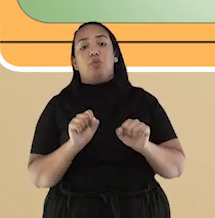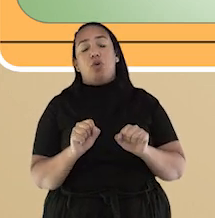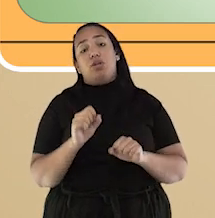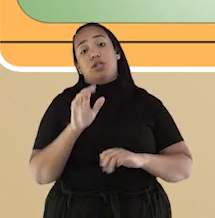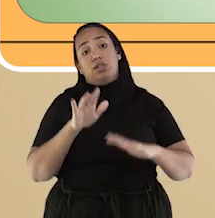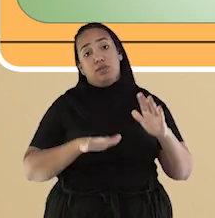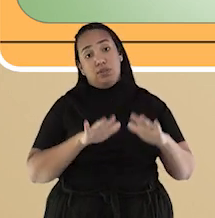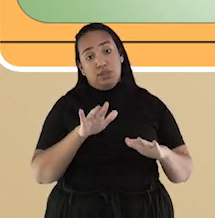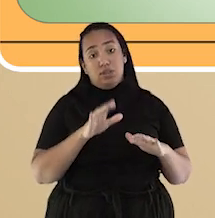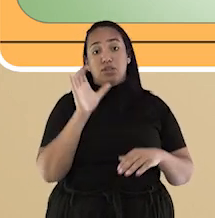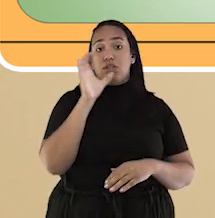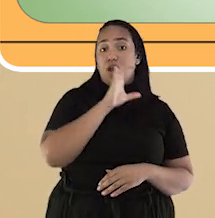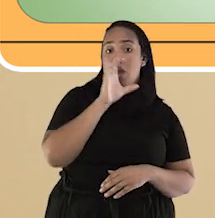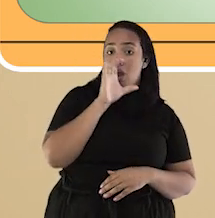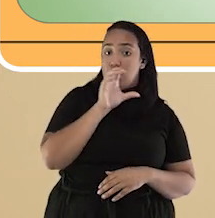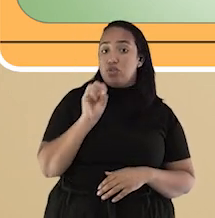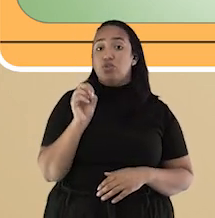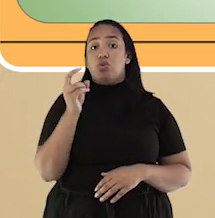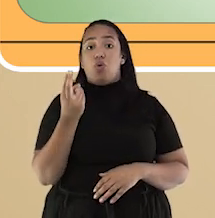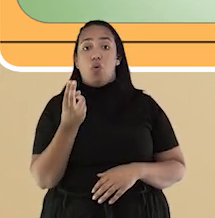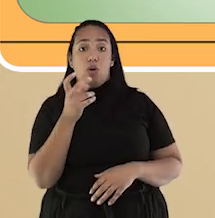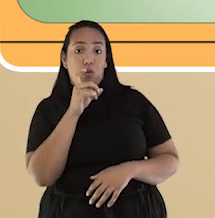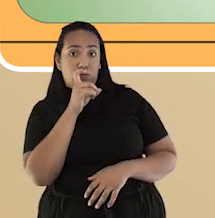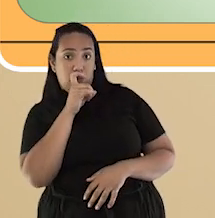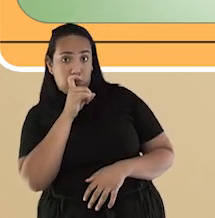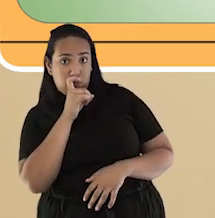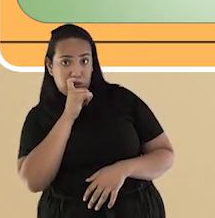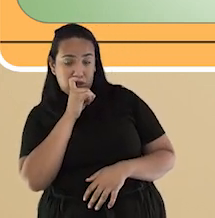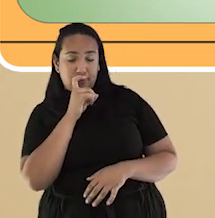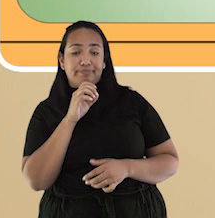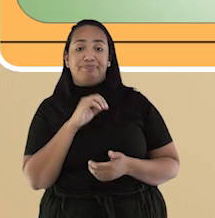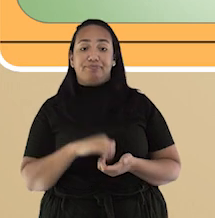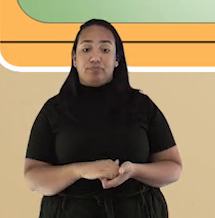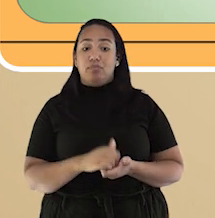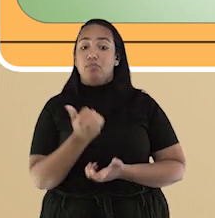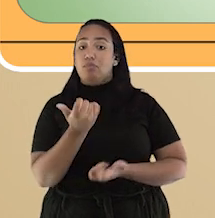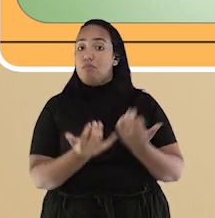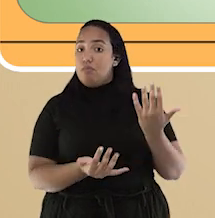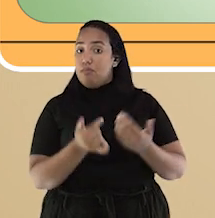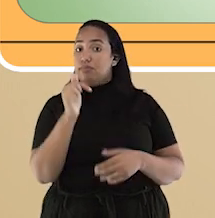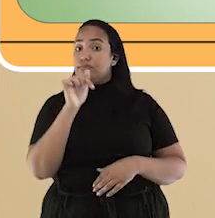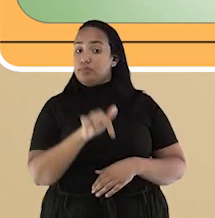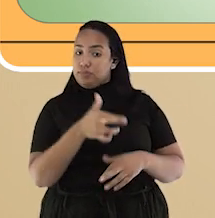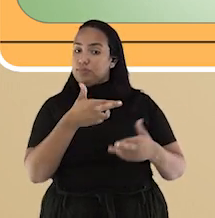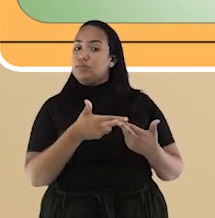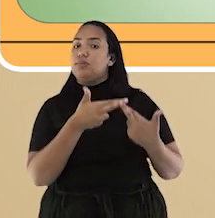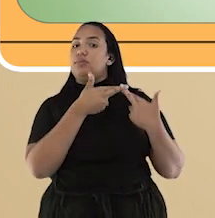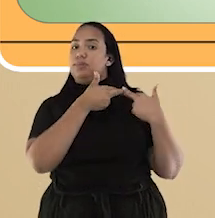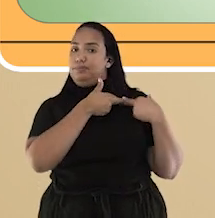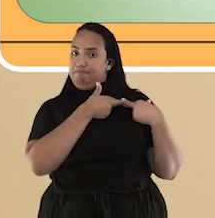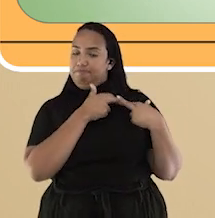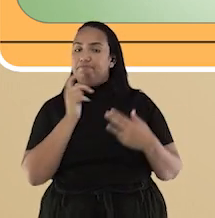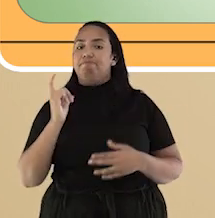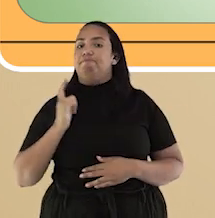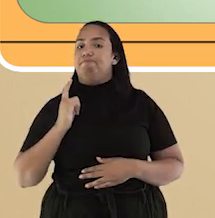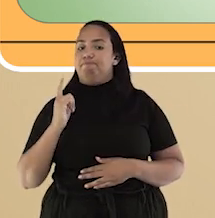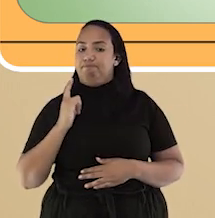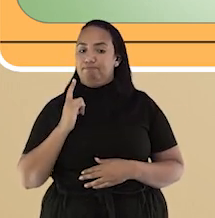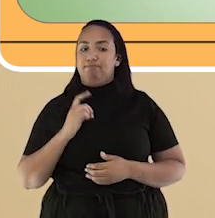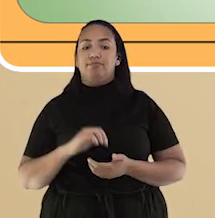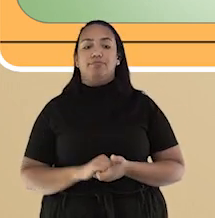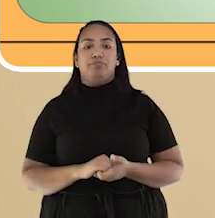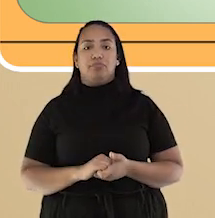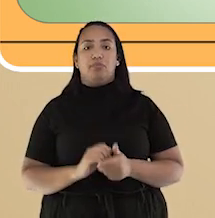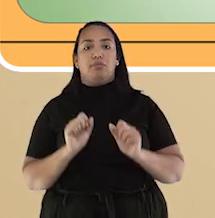também com correntes elétricas. E o fogo é um dos grandes responsáveis de acidentes, provocando